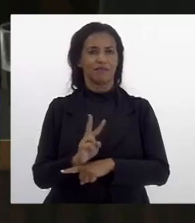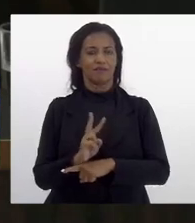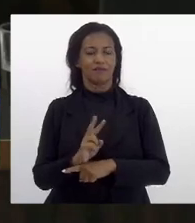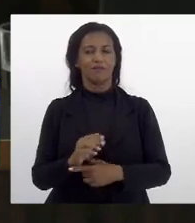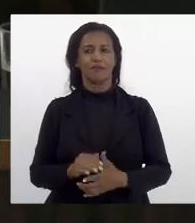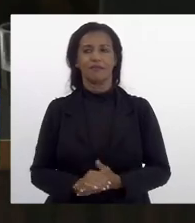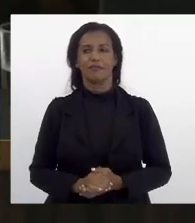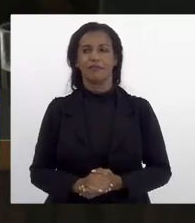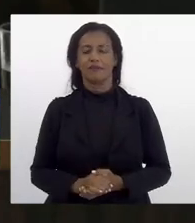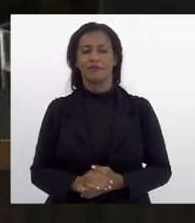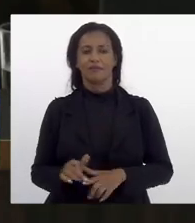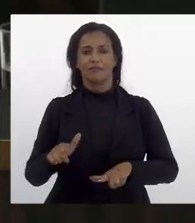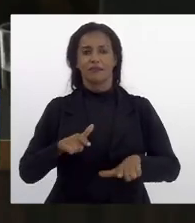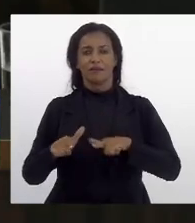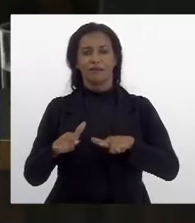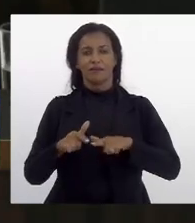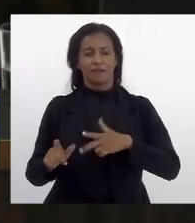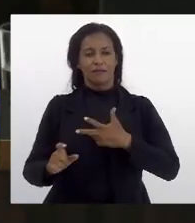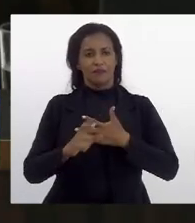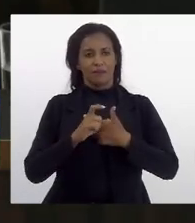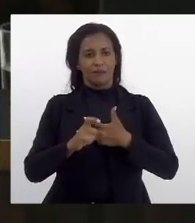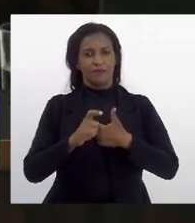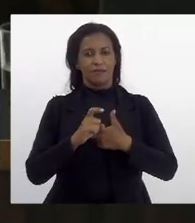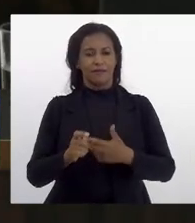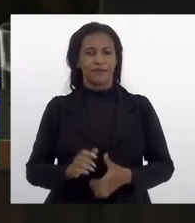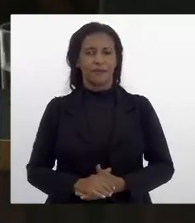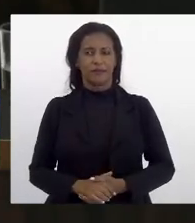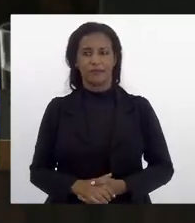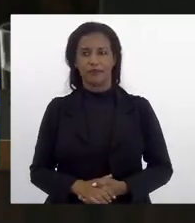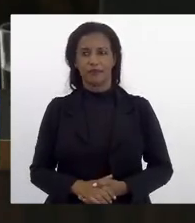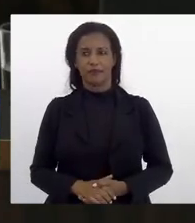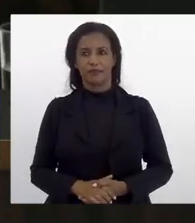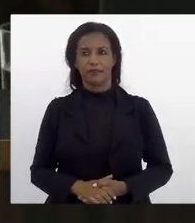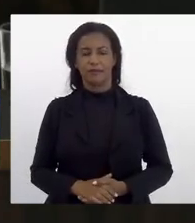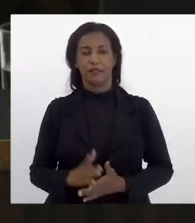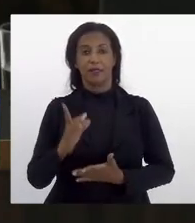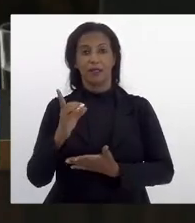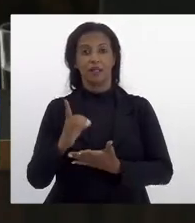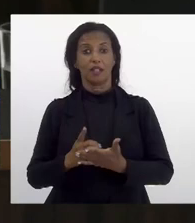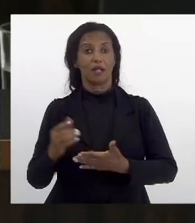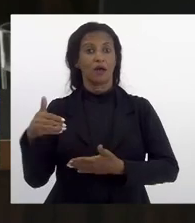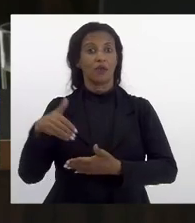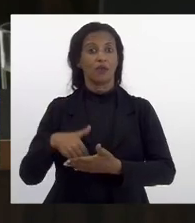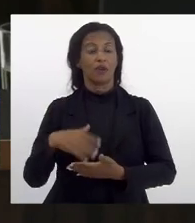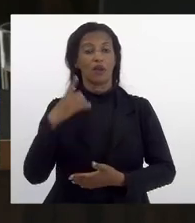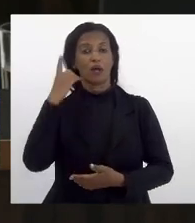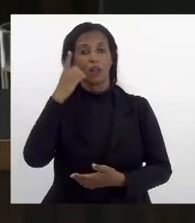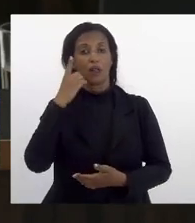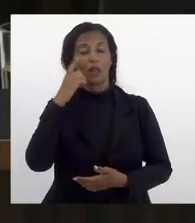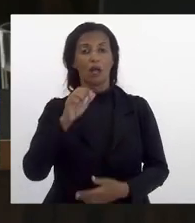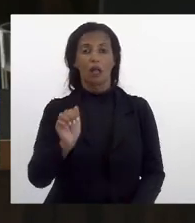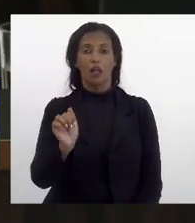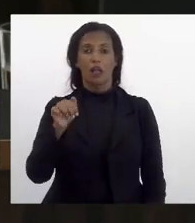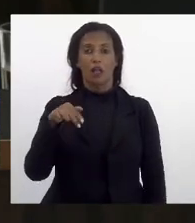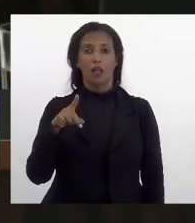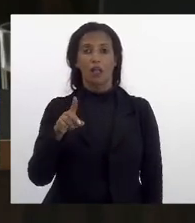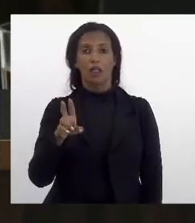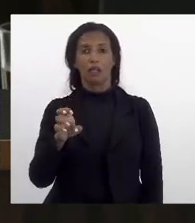aí nos trabalhos do executivo para declaração de voto deputado Anderson